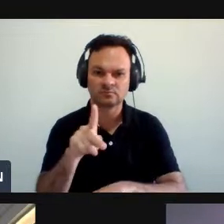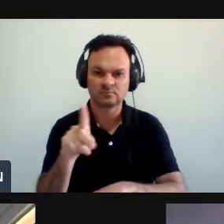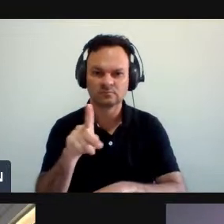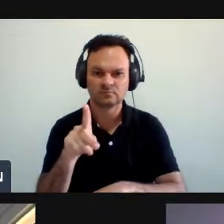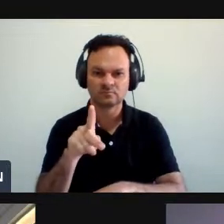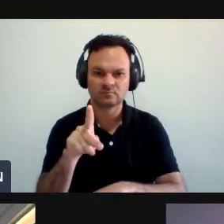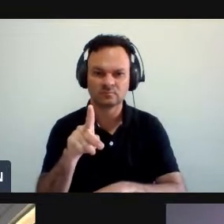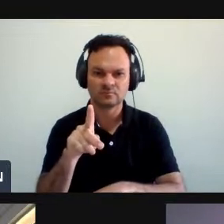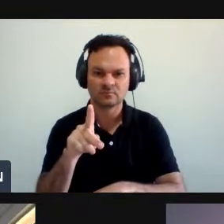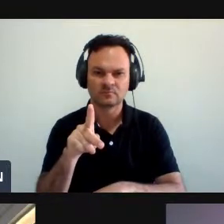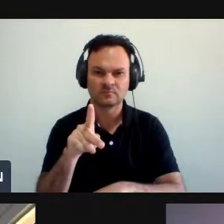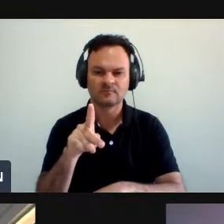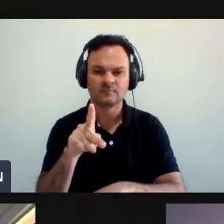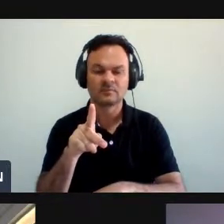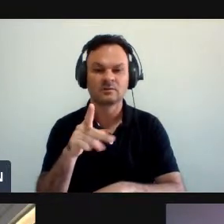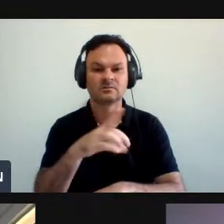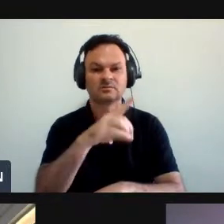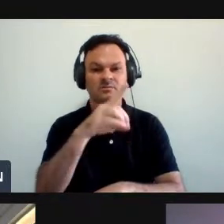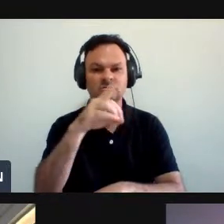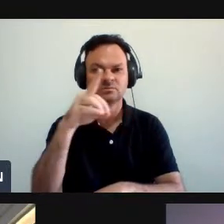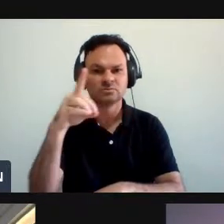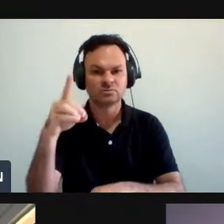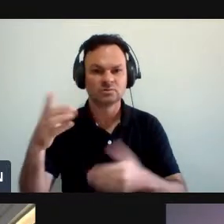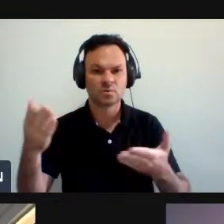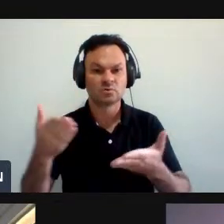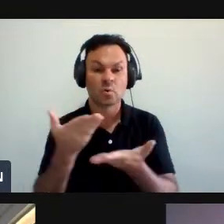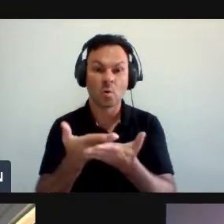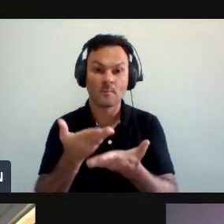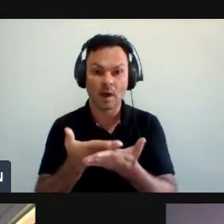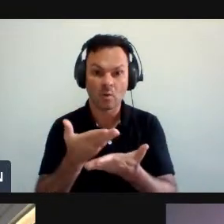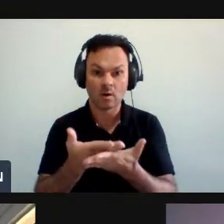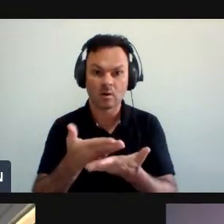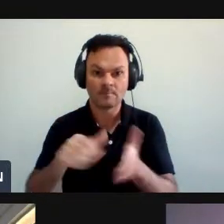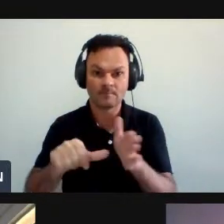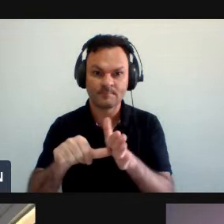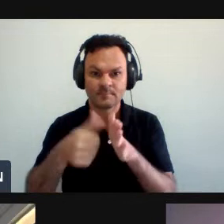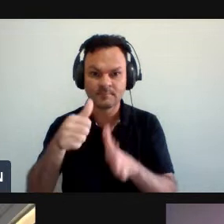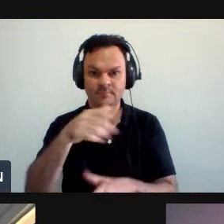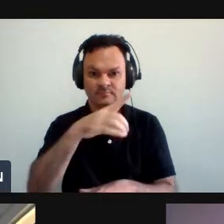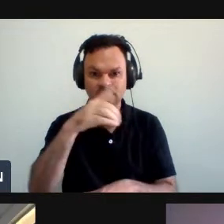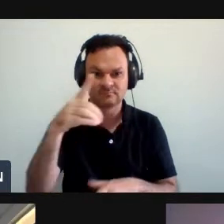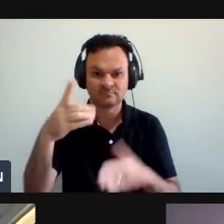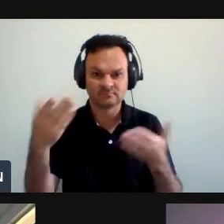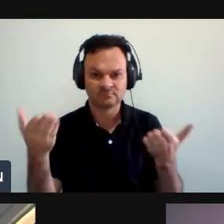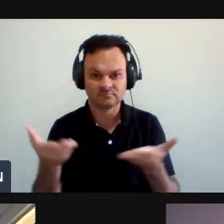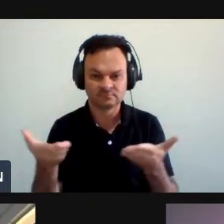precisamente Nesse dia Iniciadas as suas aulas Aqui na nossa universidade